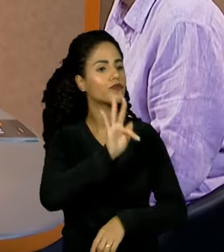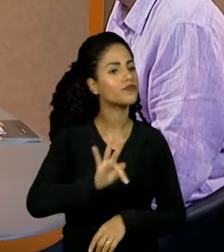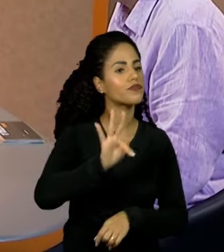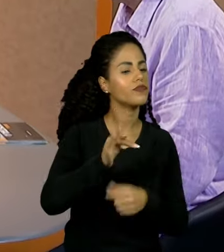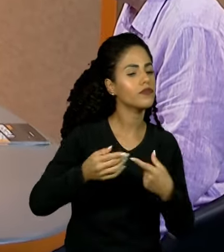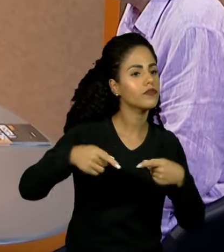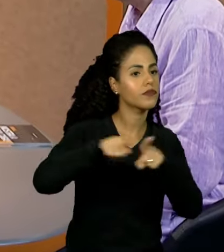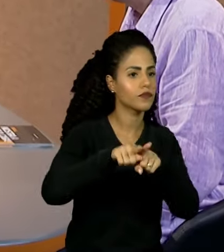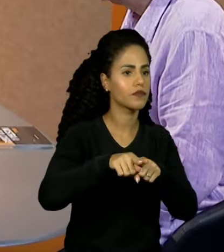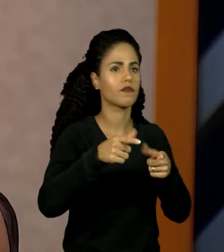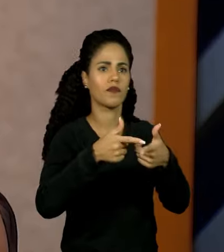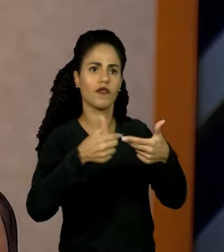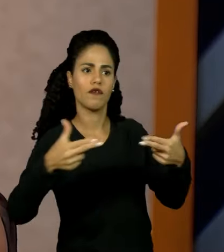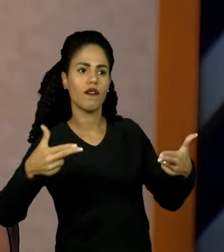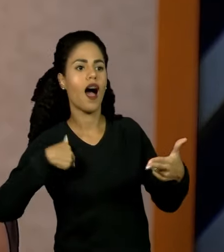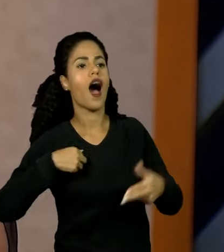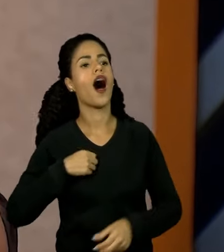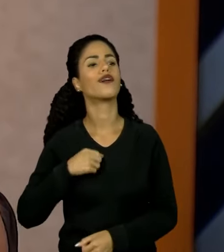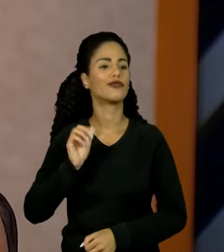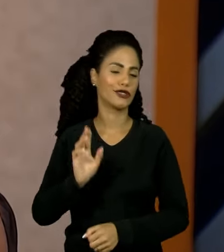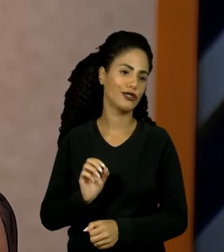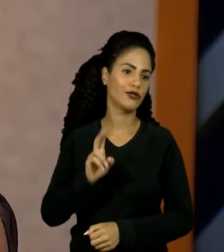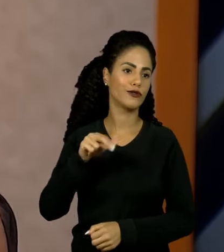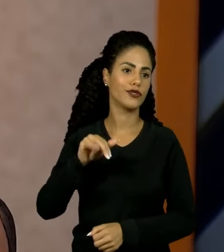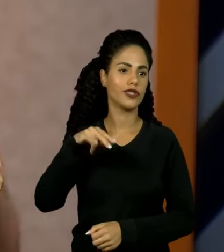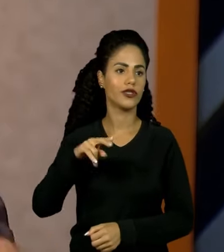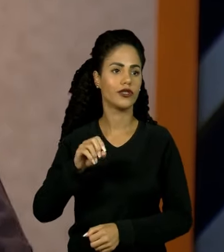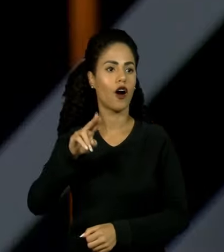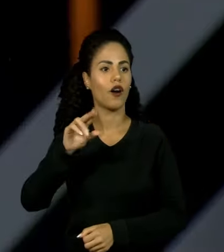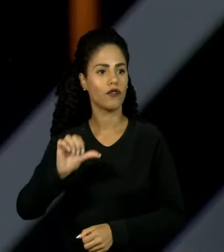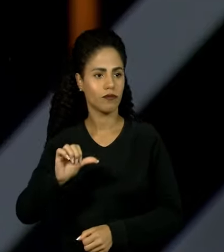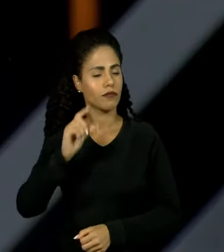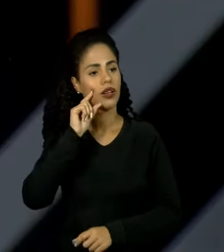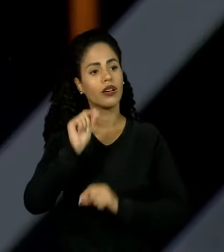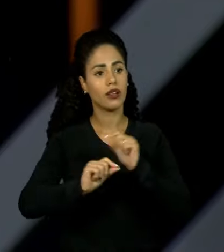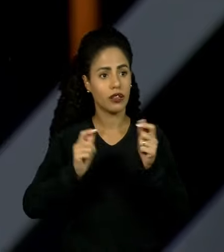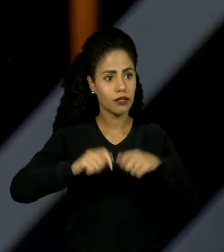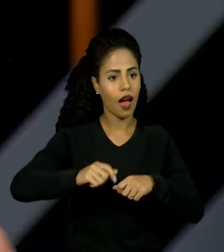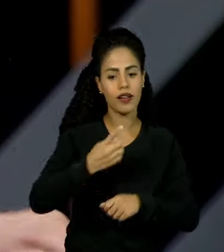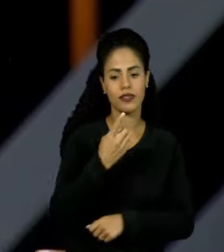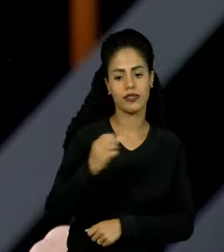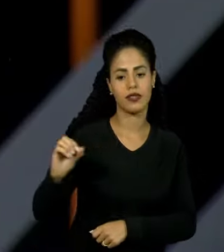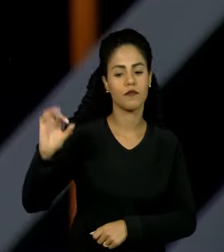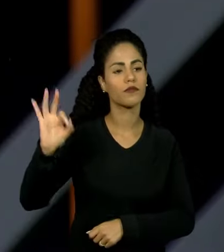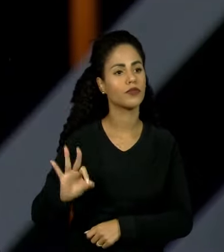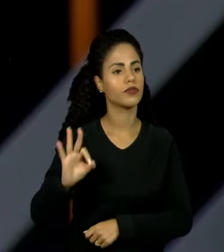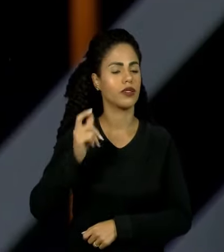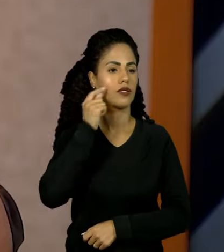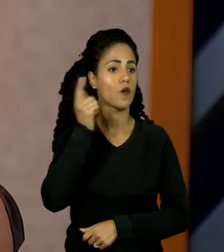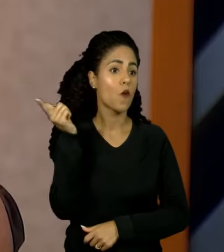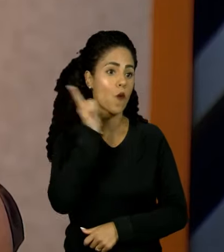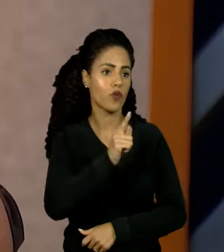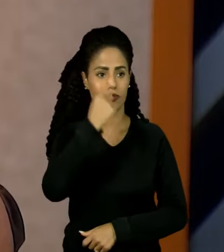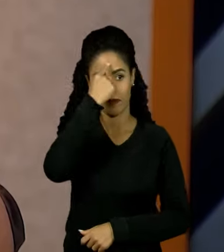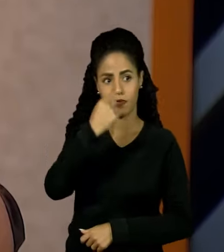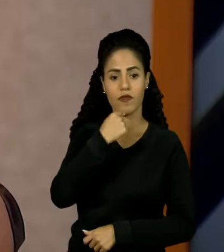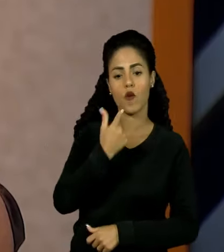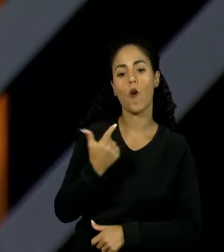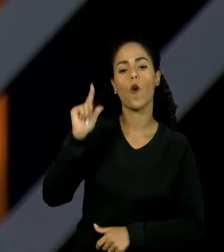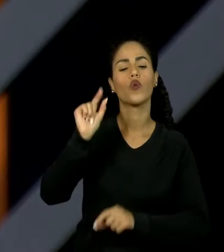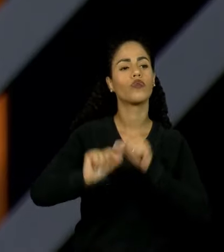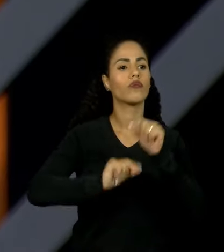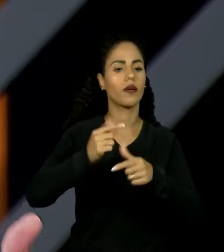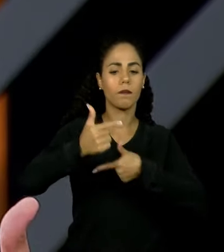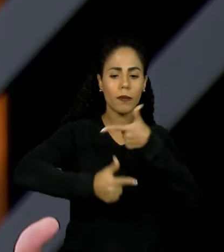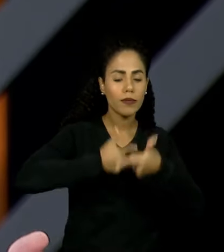com universidades, Uninove, por exemplo, que cede bolsas de estudo 100%, especificamente a esse perfil. E o outro viés, o viés do